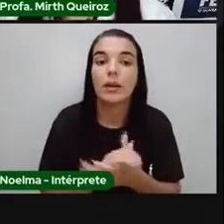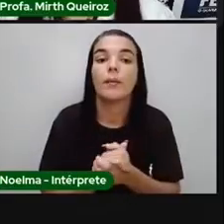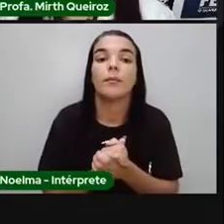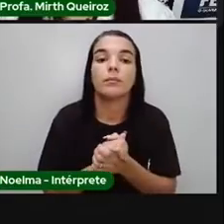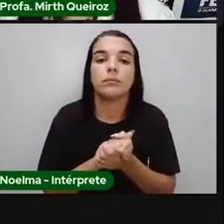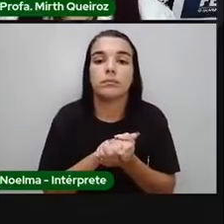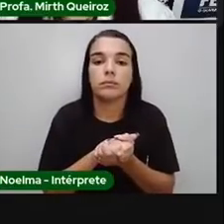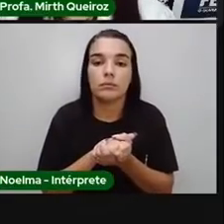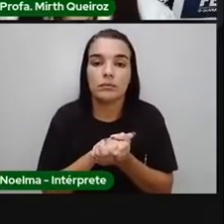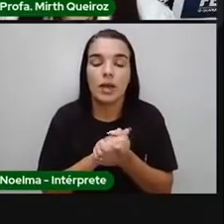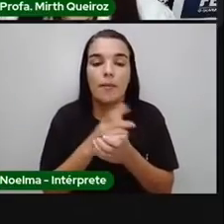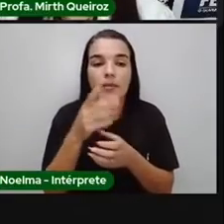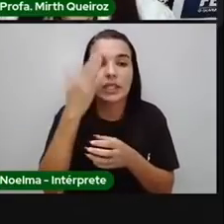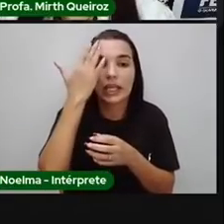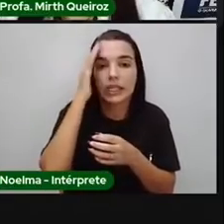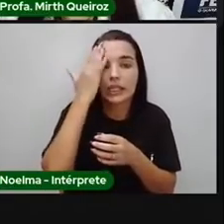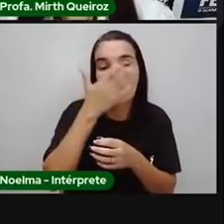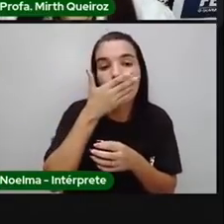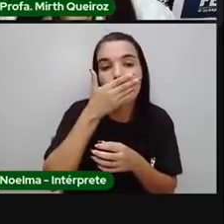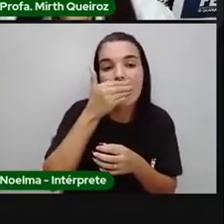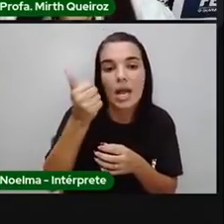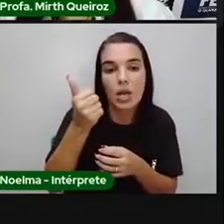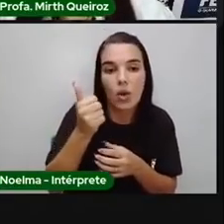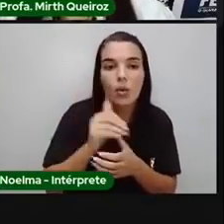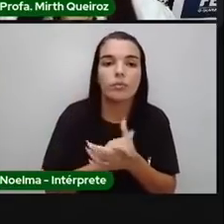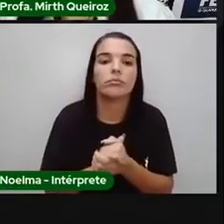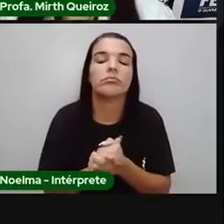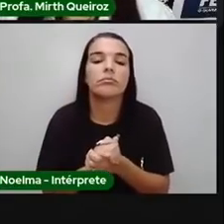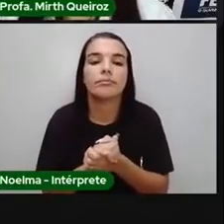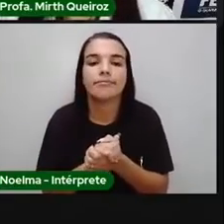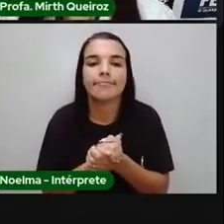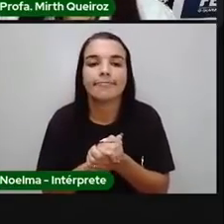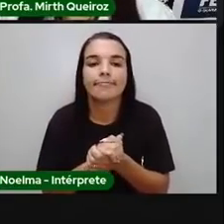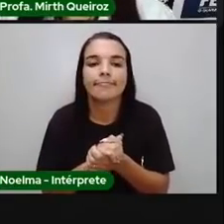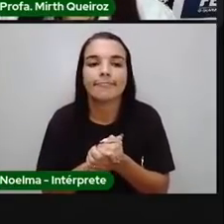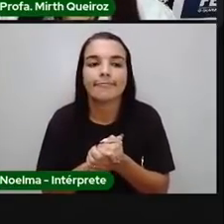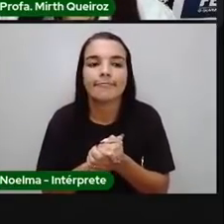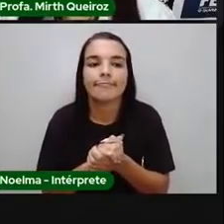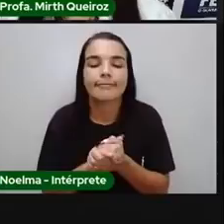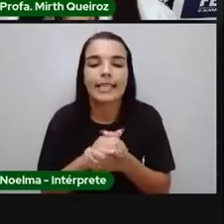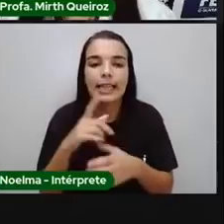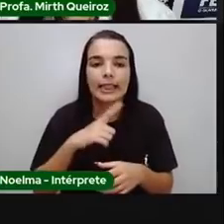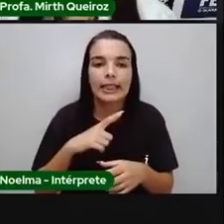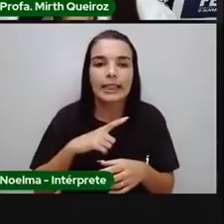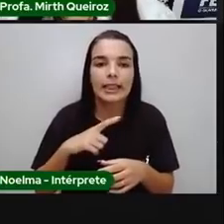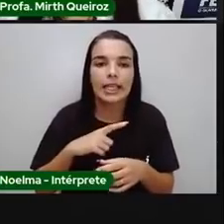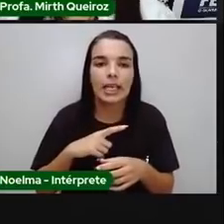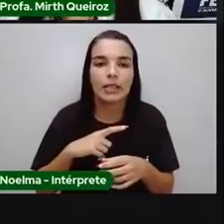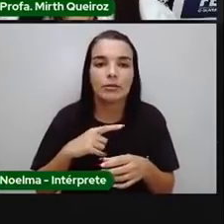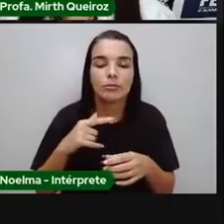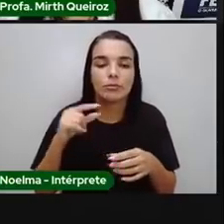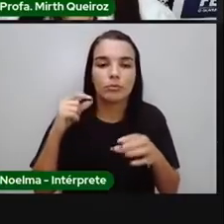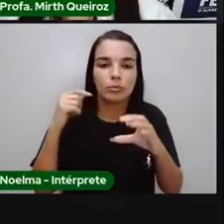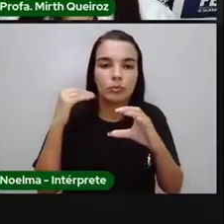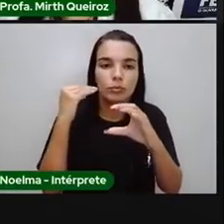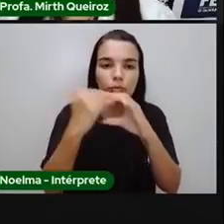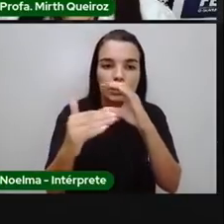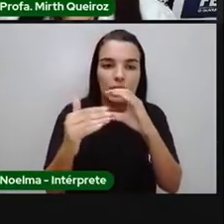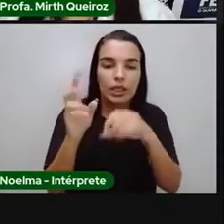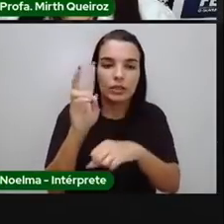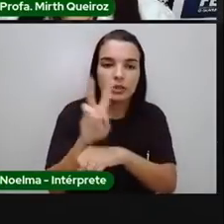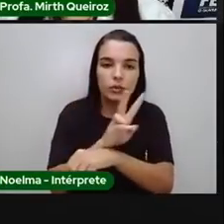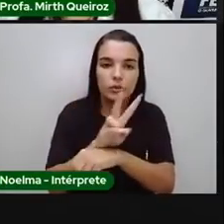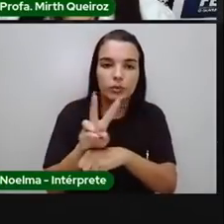O que é essa cadeia alimentar dos irmãos créditos, tá? Aí tem o link aí abaixo, caso vocês